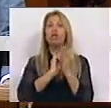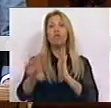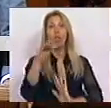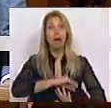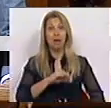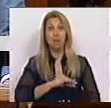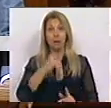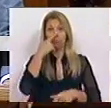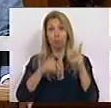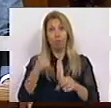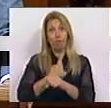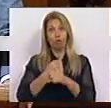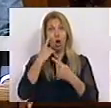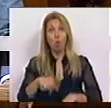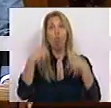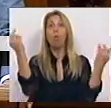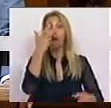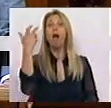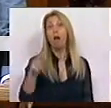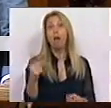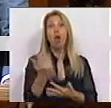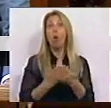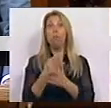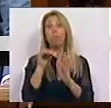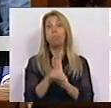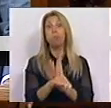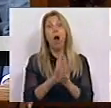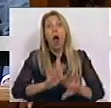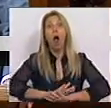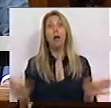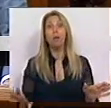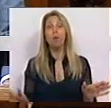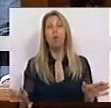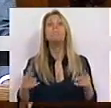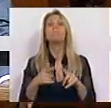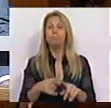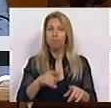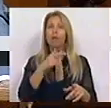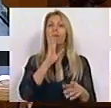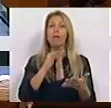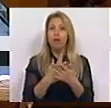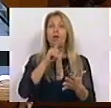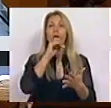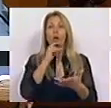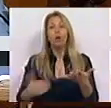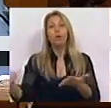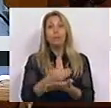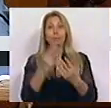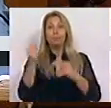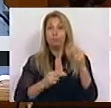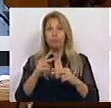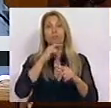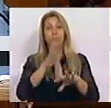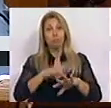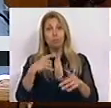públicos, a economia saiu da recessão. Isto permitiu aumentar a receita fiscal, fortemente influenciada pelo consumo de